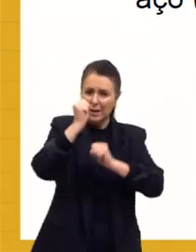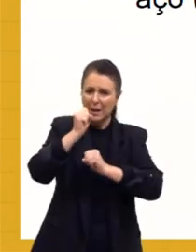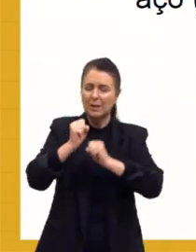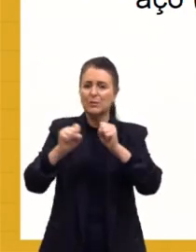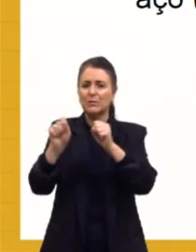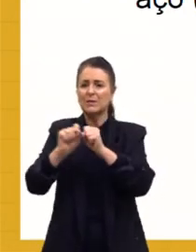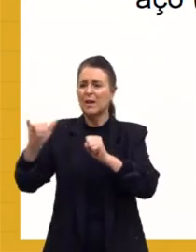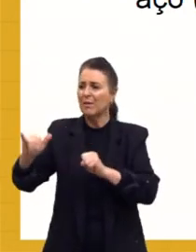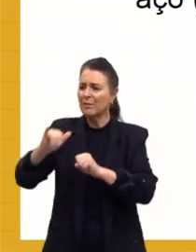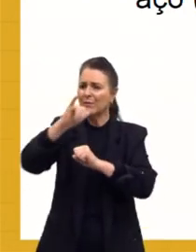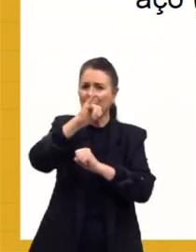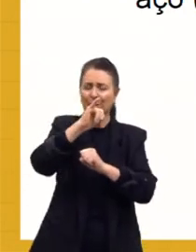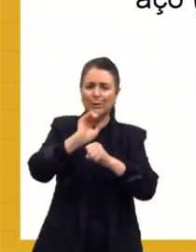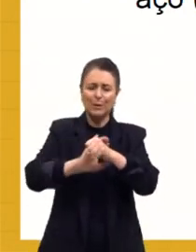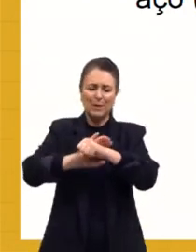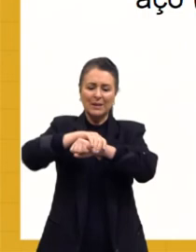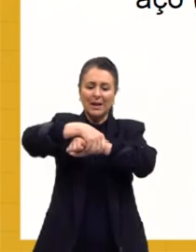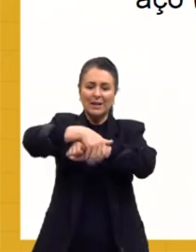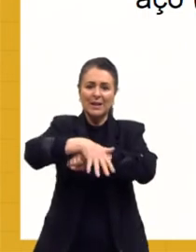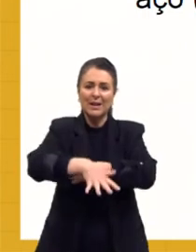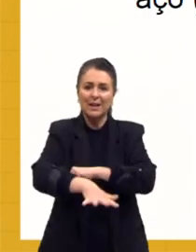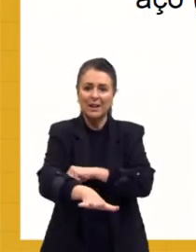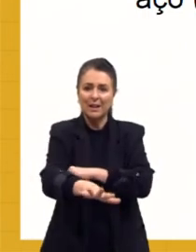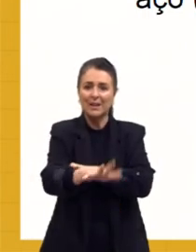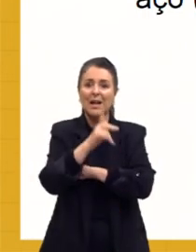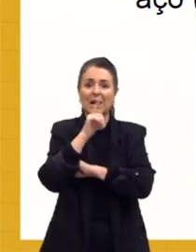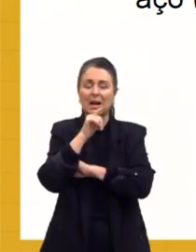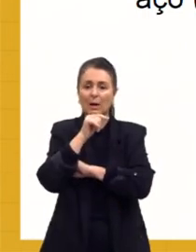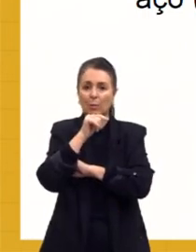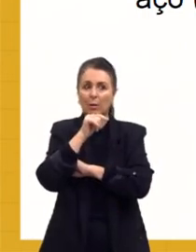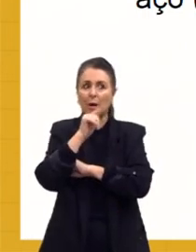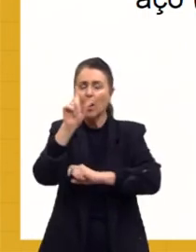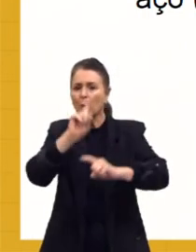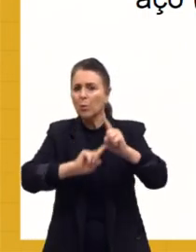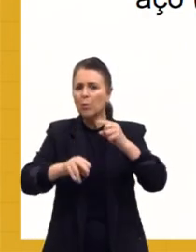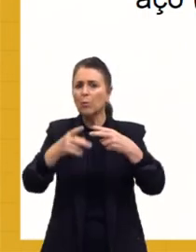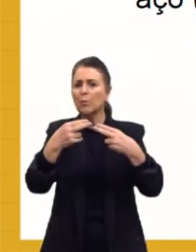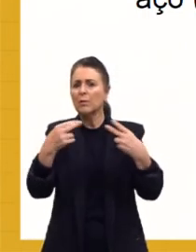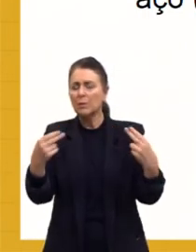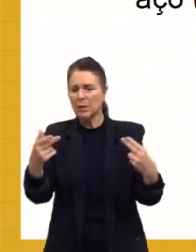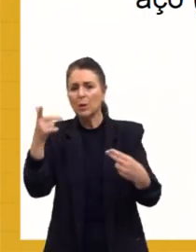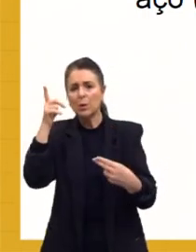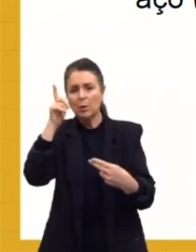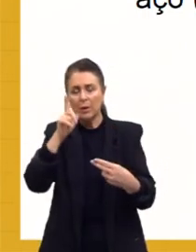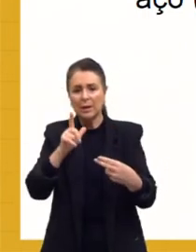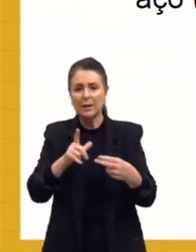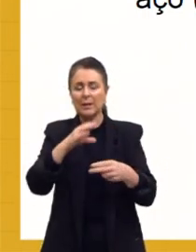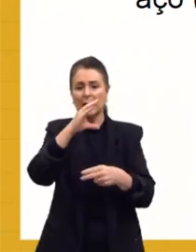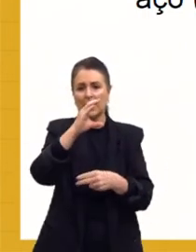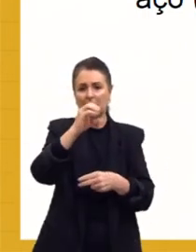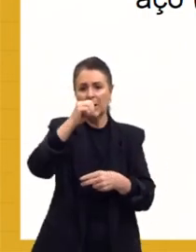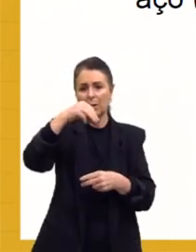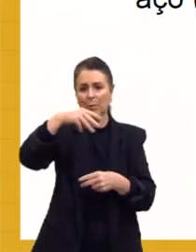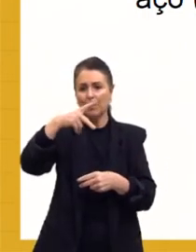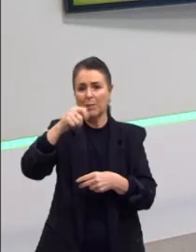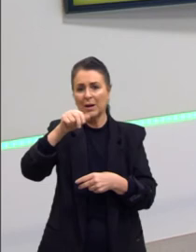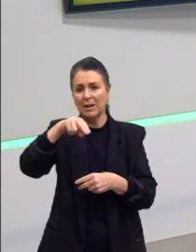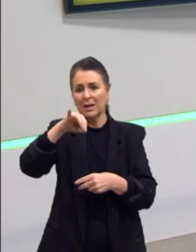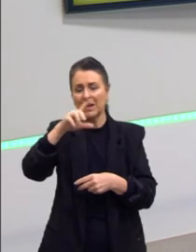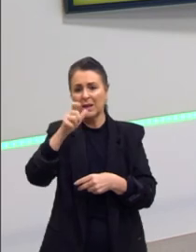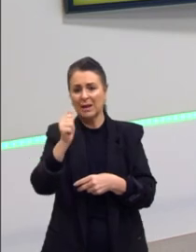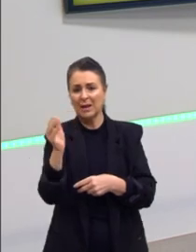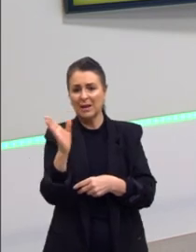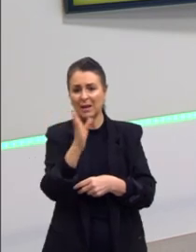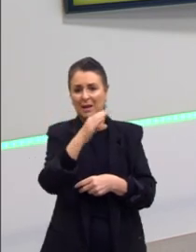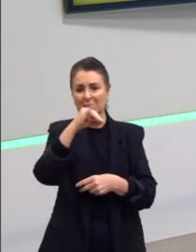hidrelétricas, e uma parte desse plano ele realmente consegue realizar, ele cria, por exemplo, a Companhia Siderúrgica Nacional, que